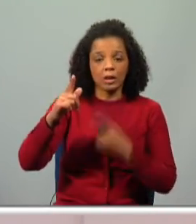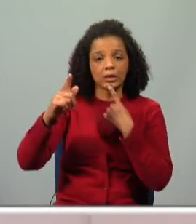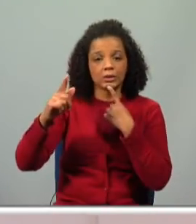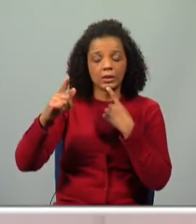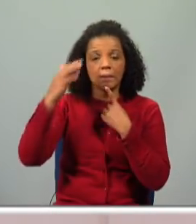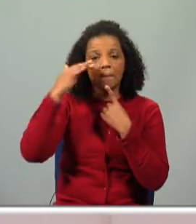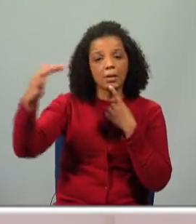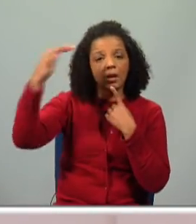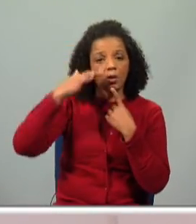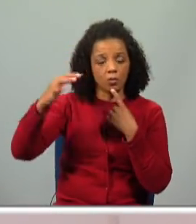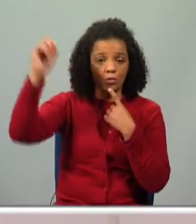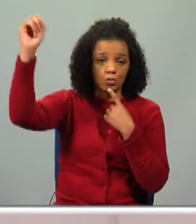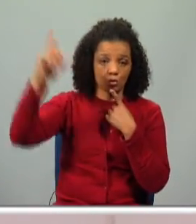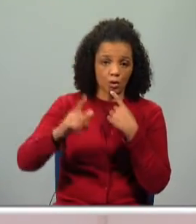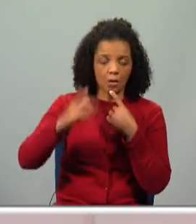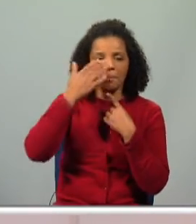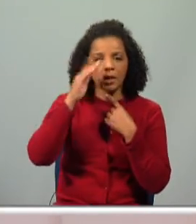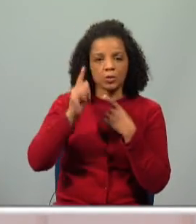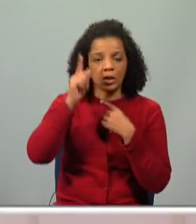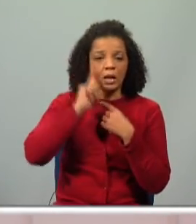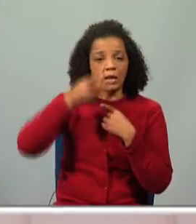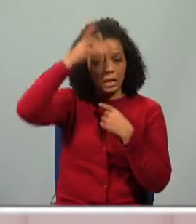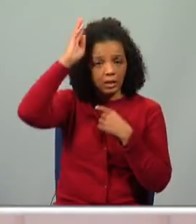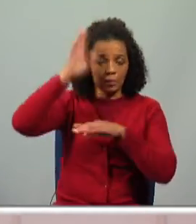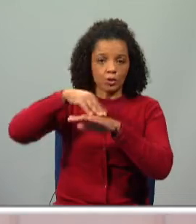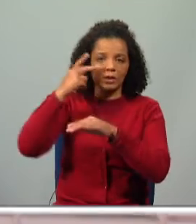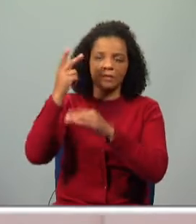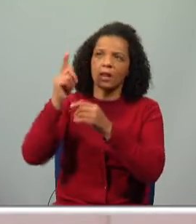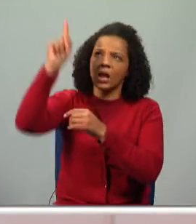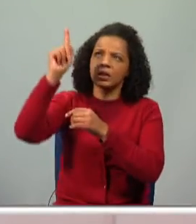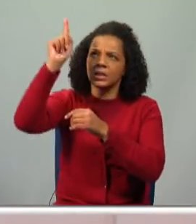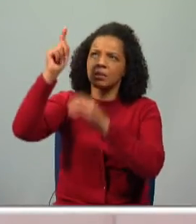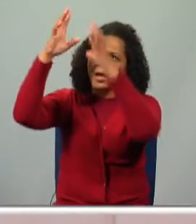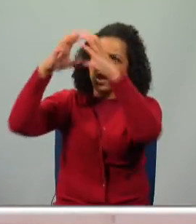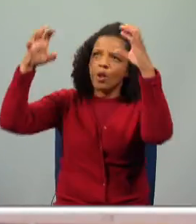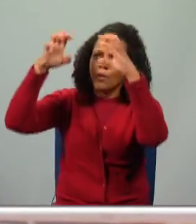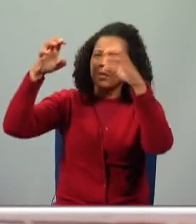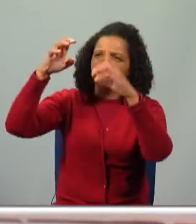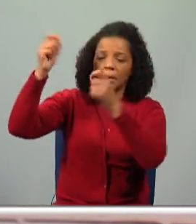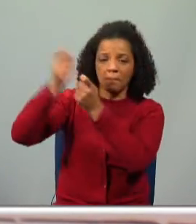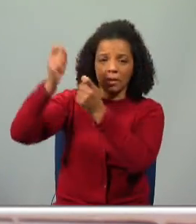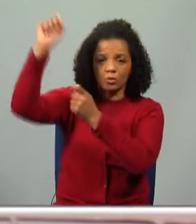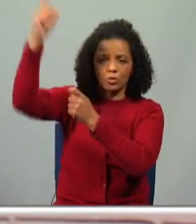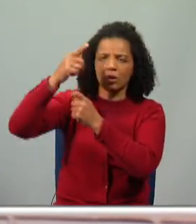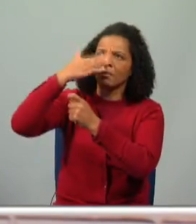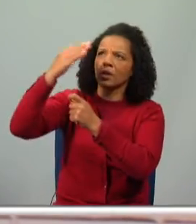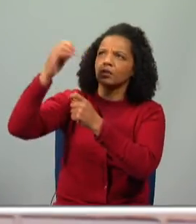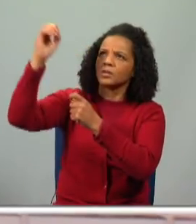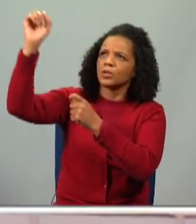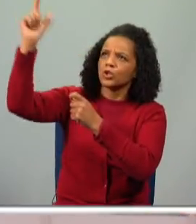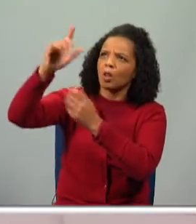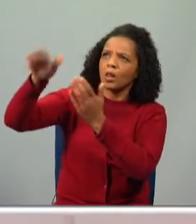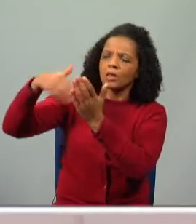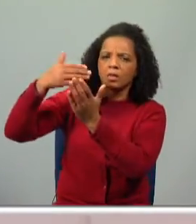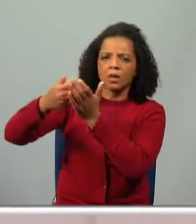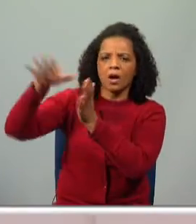o brilho do sol. Portanto, parecia que a galinha, por viver lá no alto, nas nuvens, perto do sol, tinha ganho um pouco